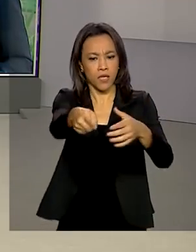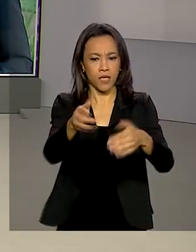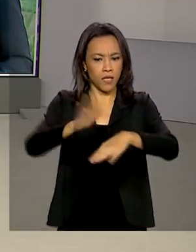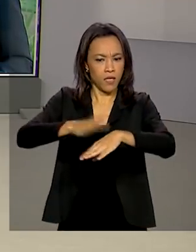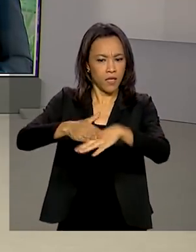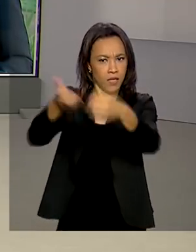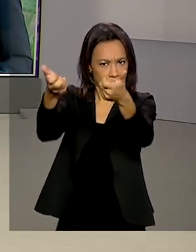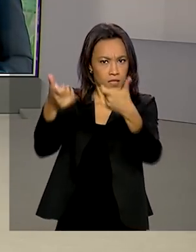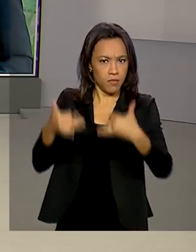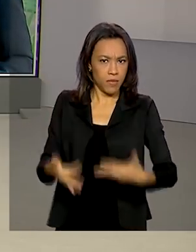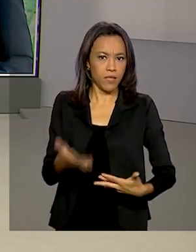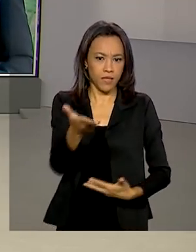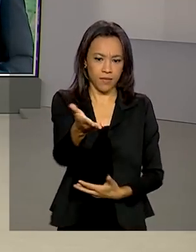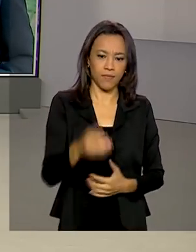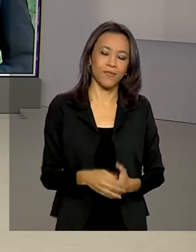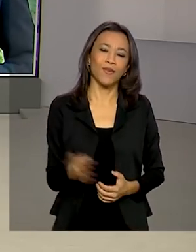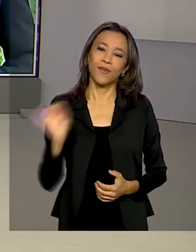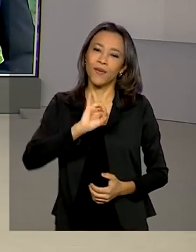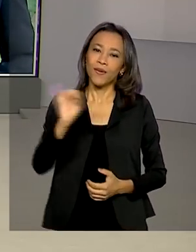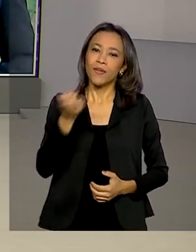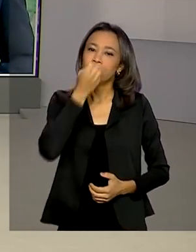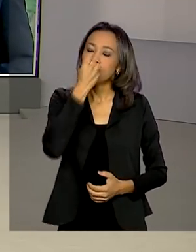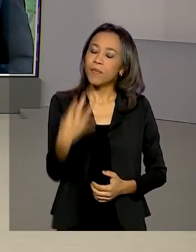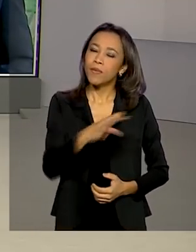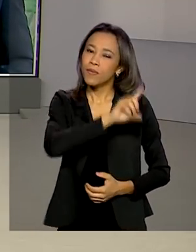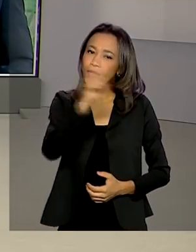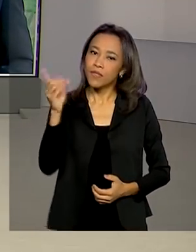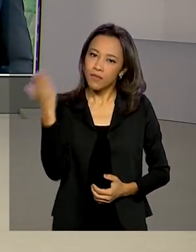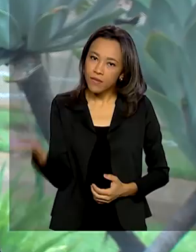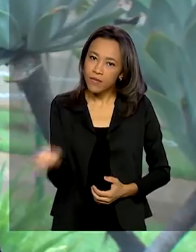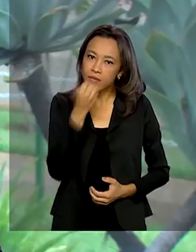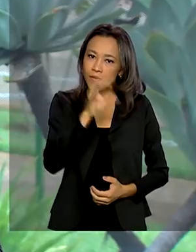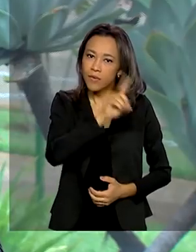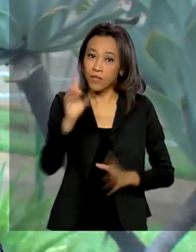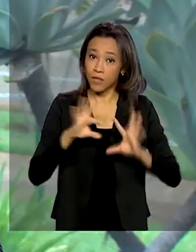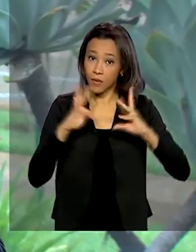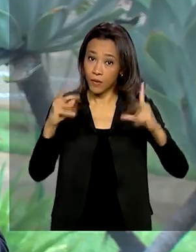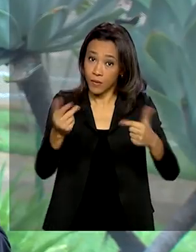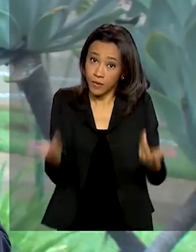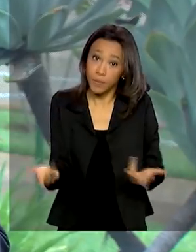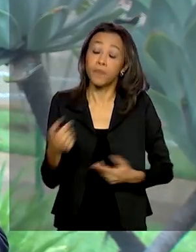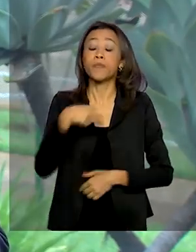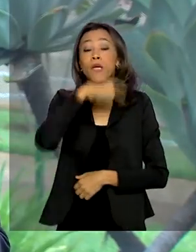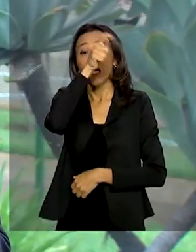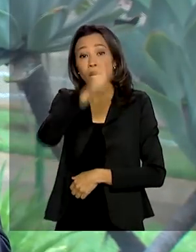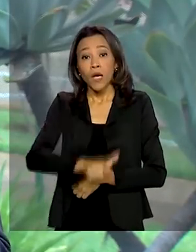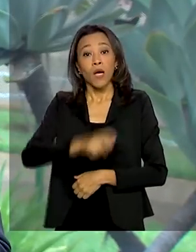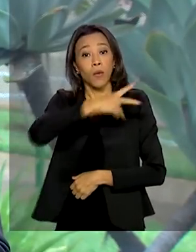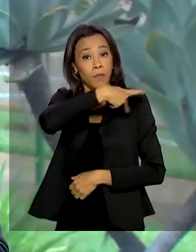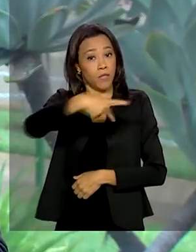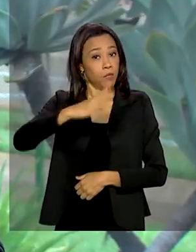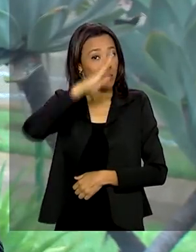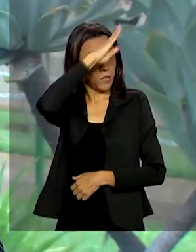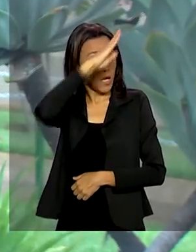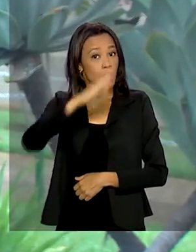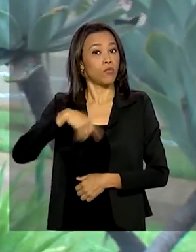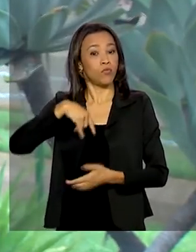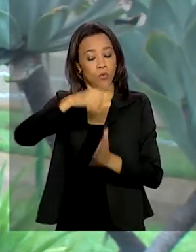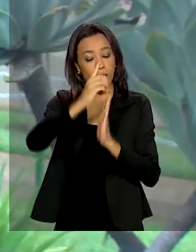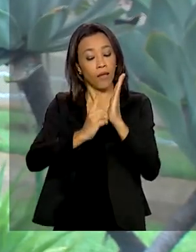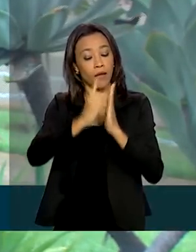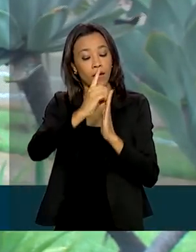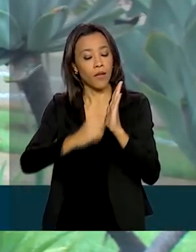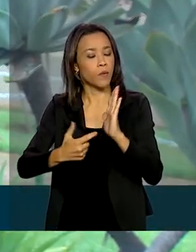gente. Glauco. Oi, Renata. Bom dia pra você e bom dia a todos. Olha, o presidente Jair Bolsonaro atualizou o decreto que